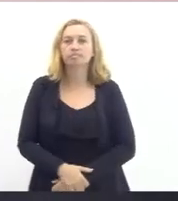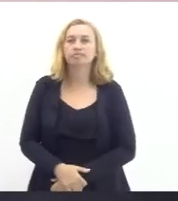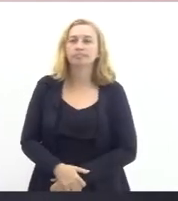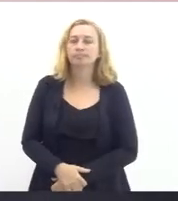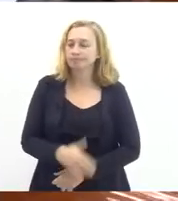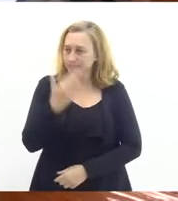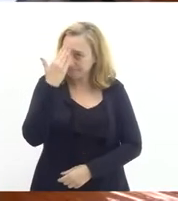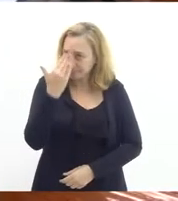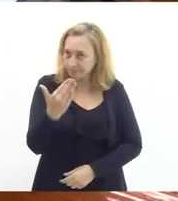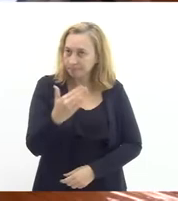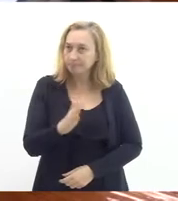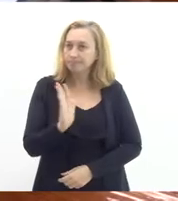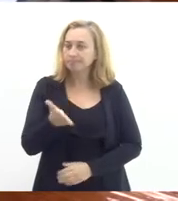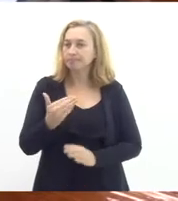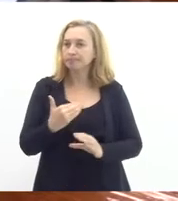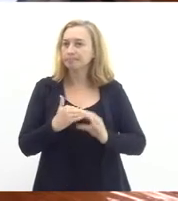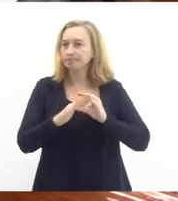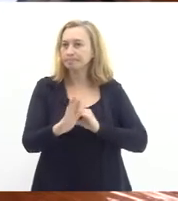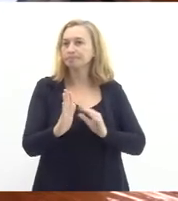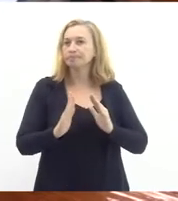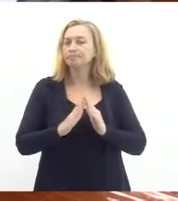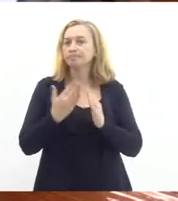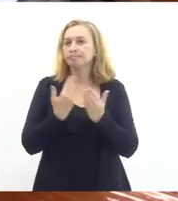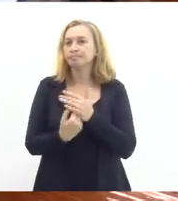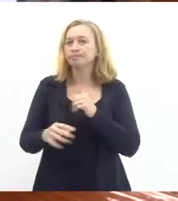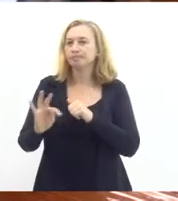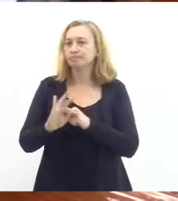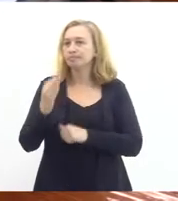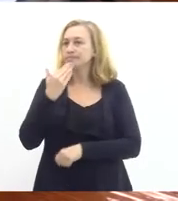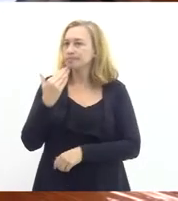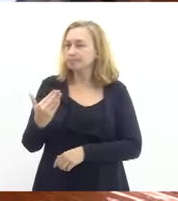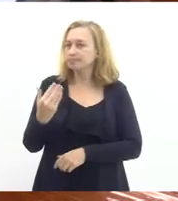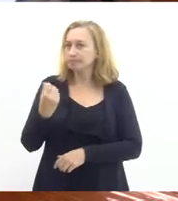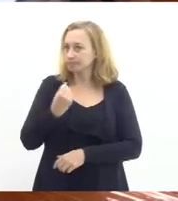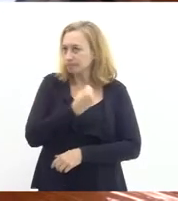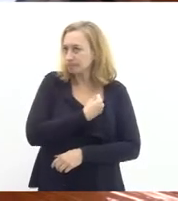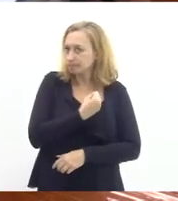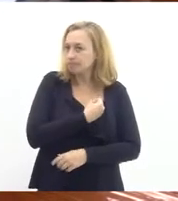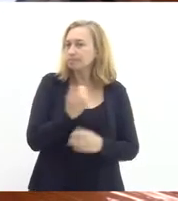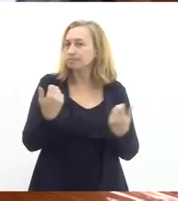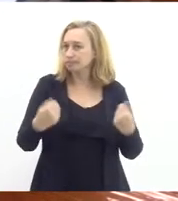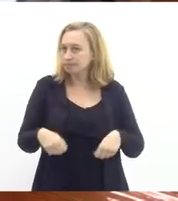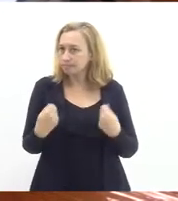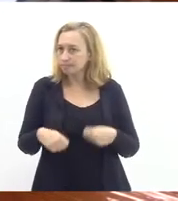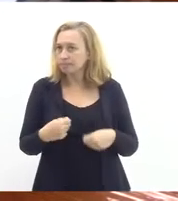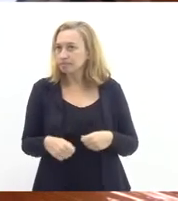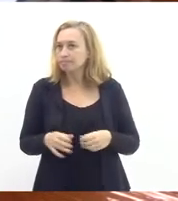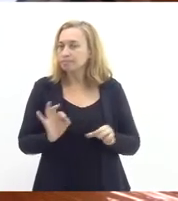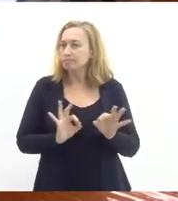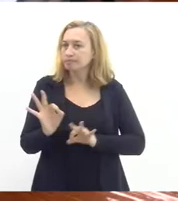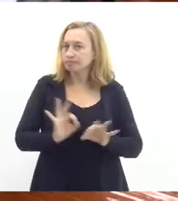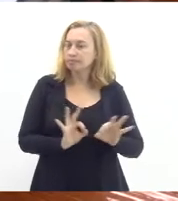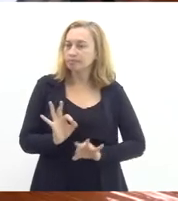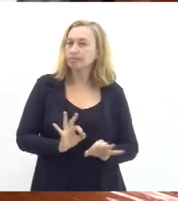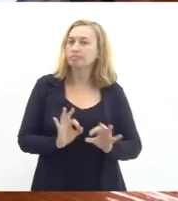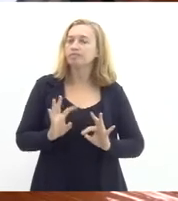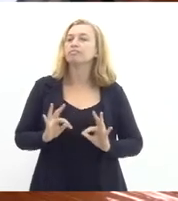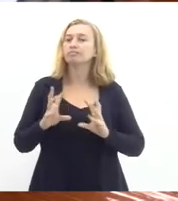obrigado a gente já encaminhou para a faetec um pedido desses números dessas carências e essa projeção também é importante